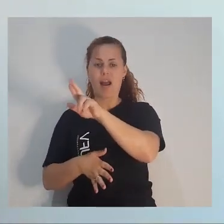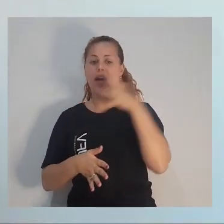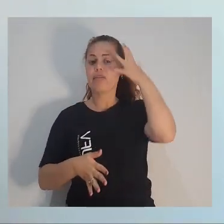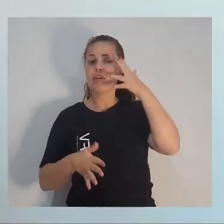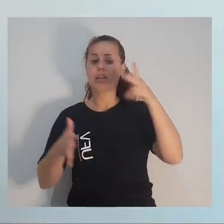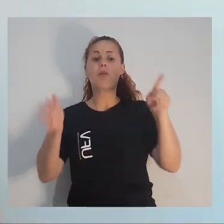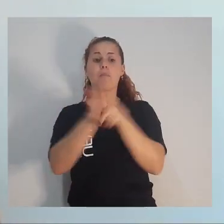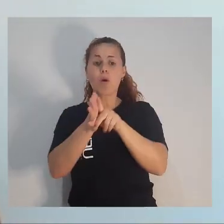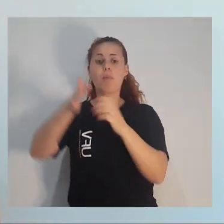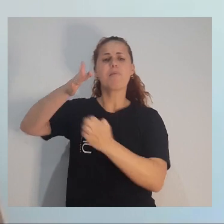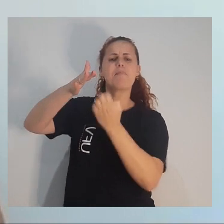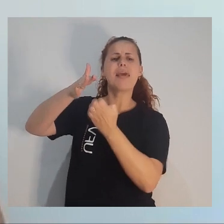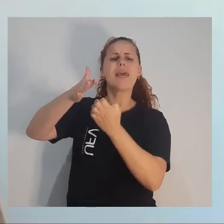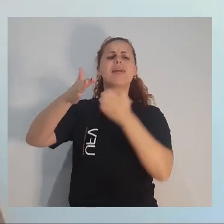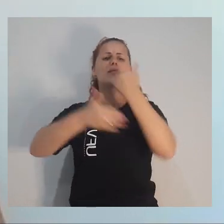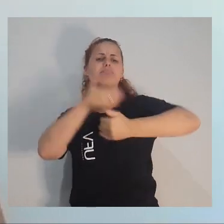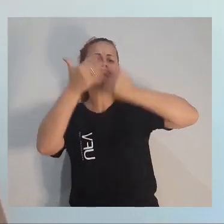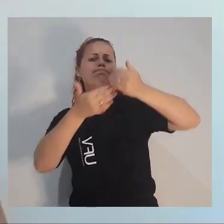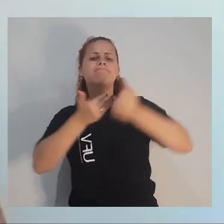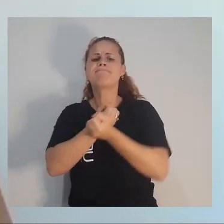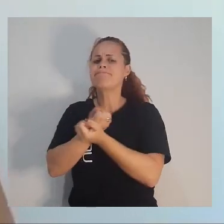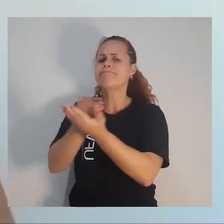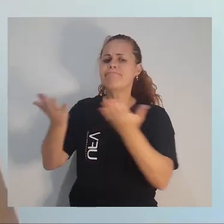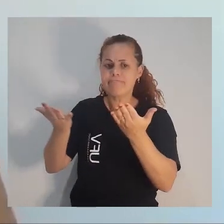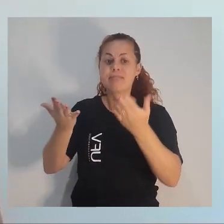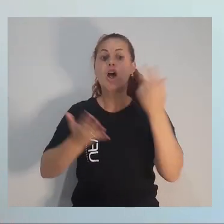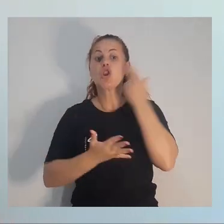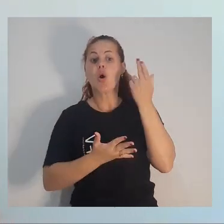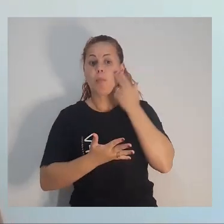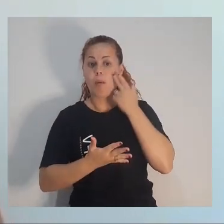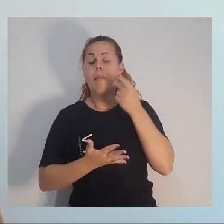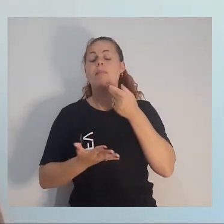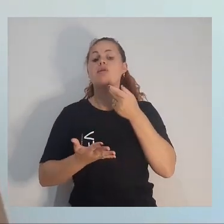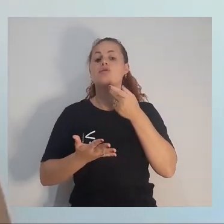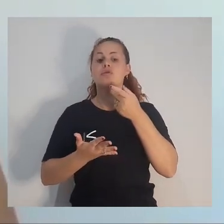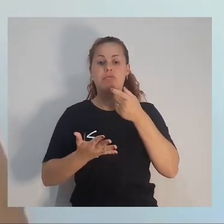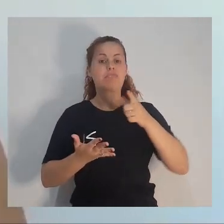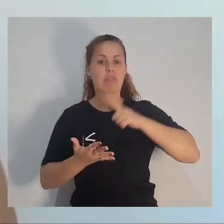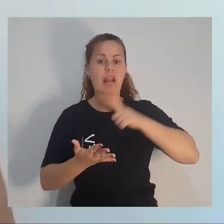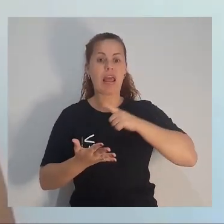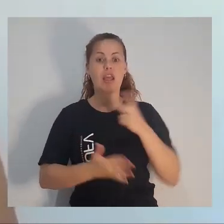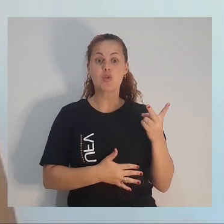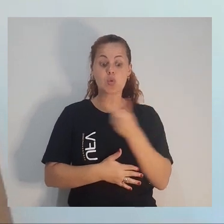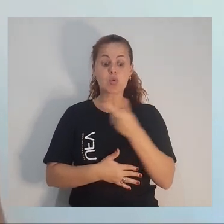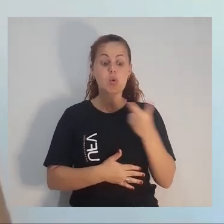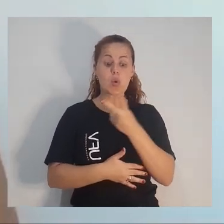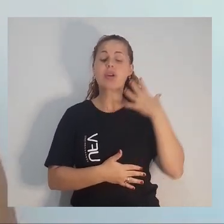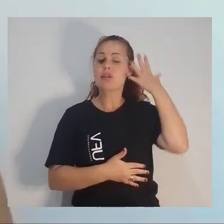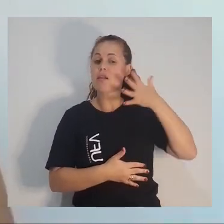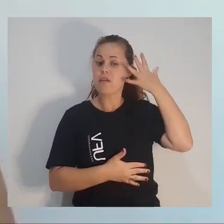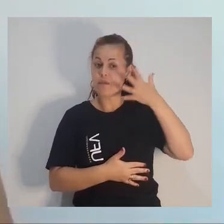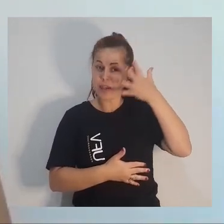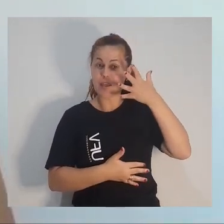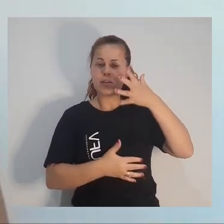voltado para empreendedorismo e inovação, que é organizado normalmente pelo Tecnopark. E durante esses dois eventos, eu fui